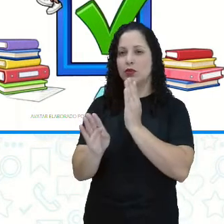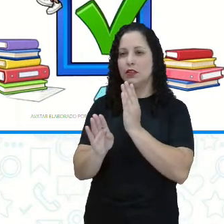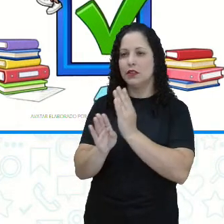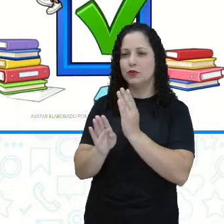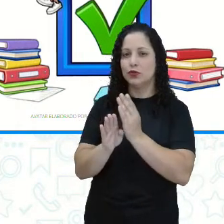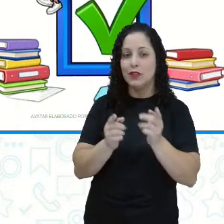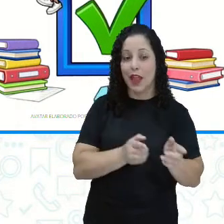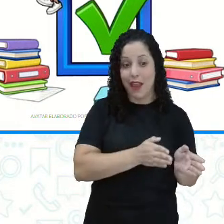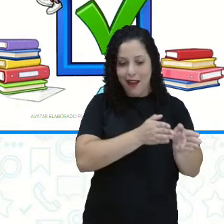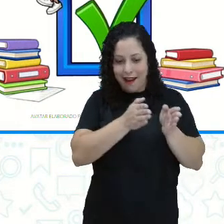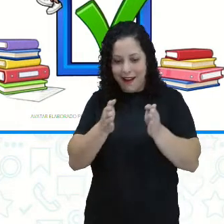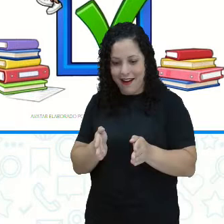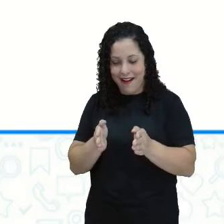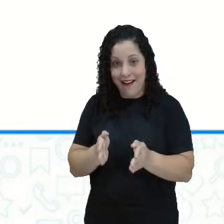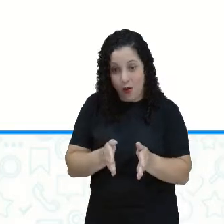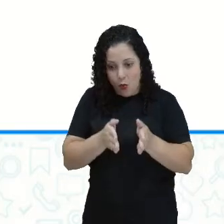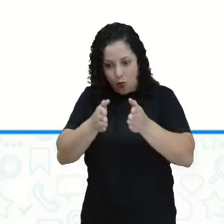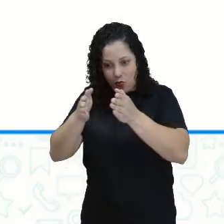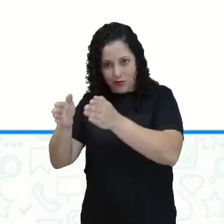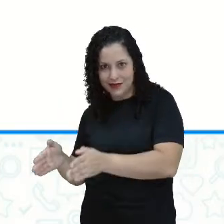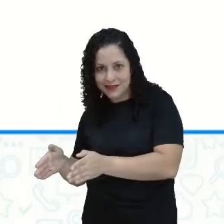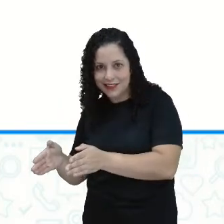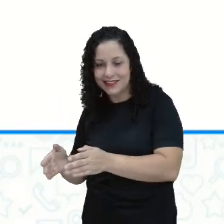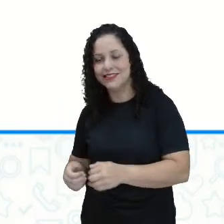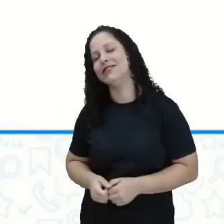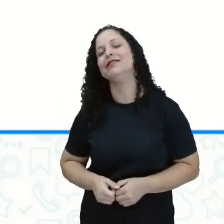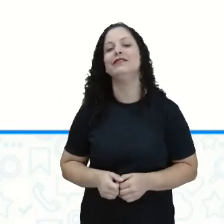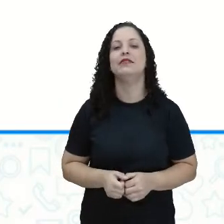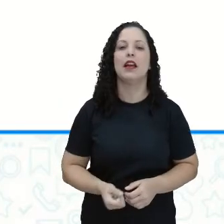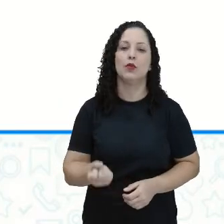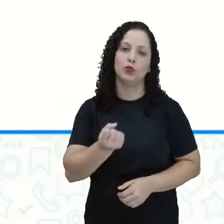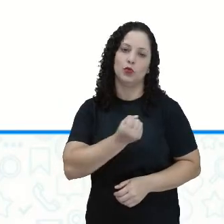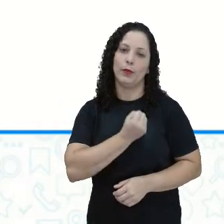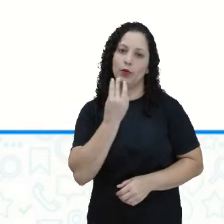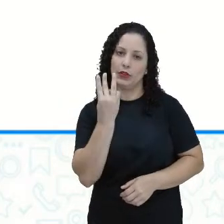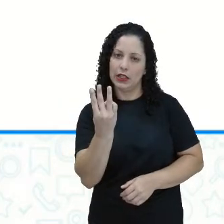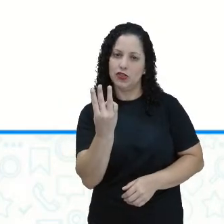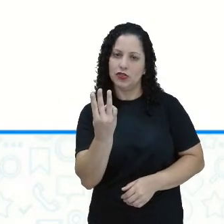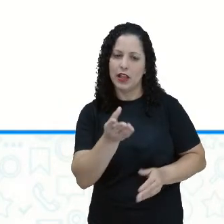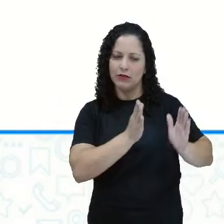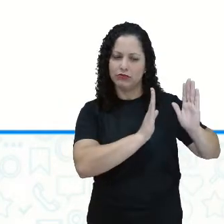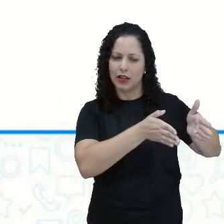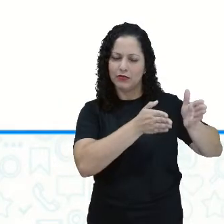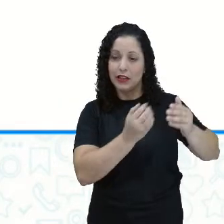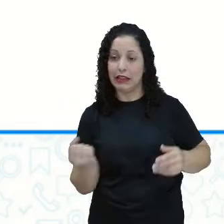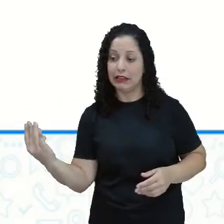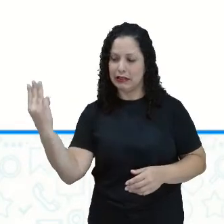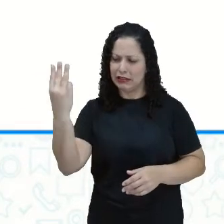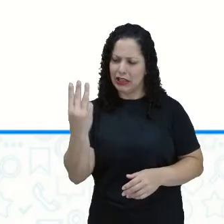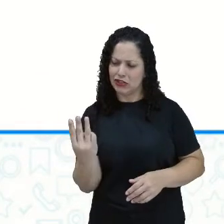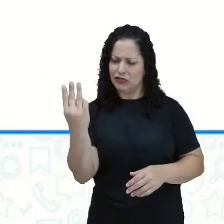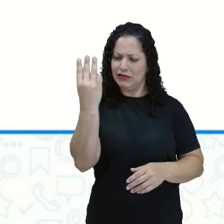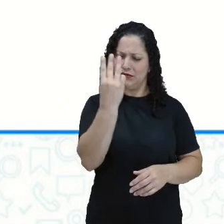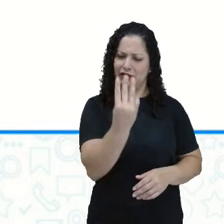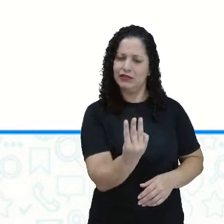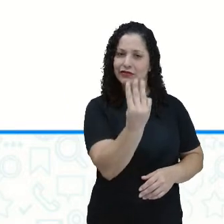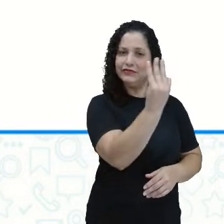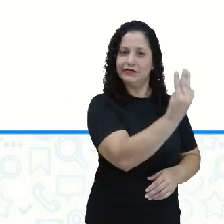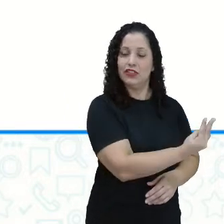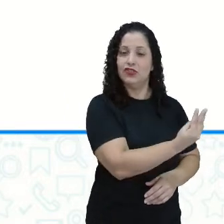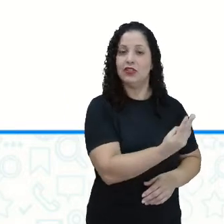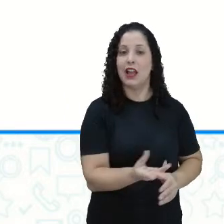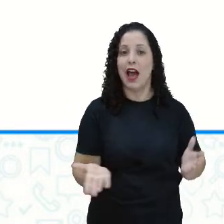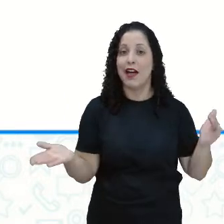seguinte da sequência, certo? Descobrimos que o padrão era três e conseguimos descobrir quantas bolinhas teria no último